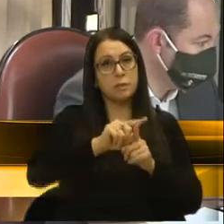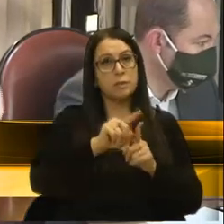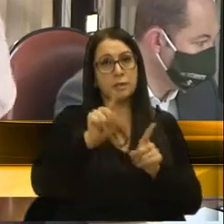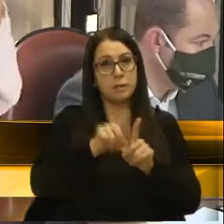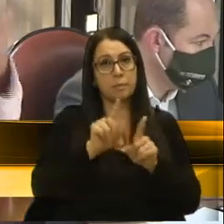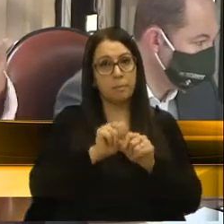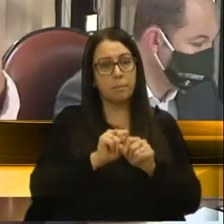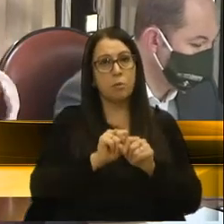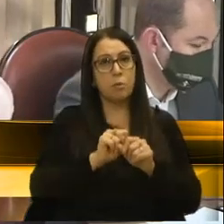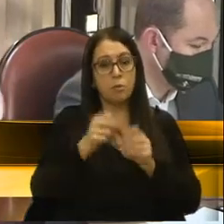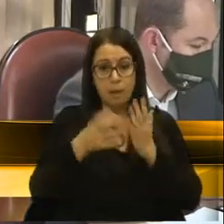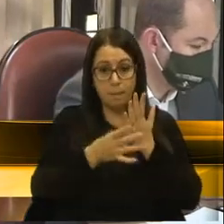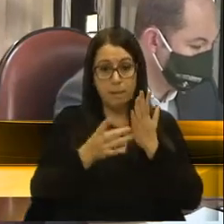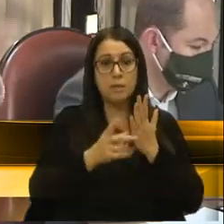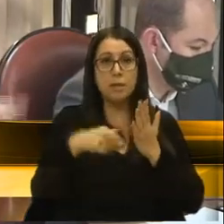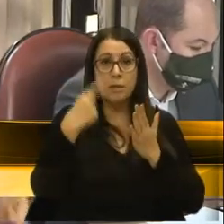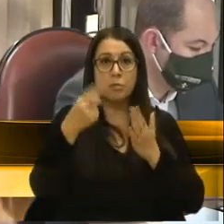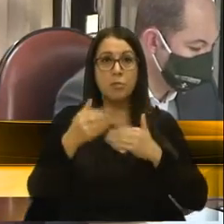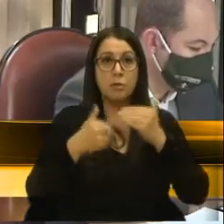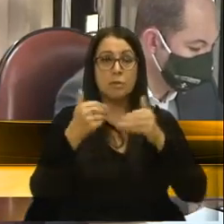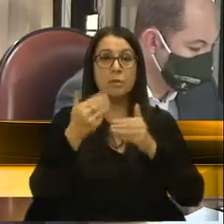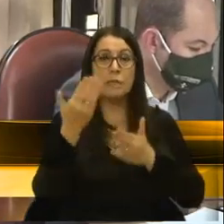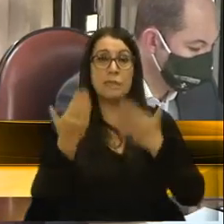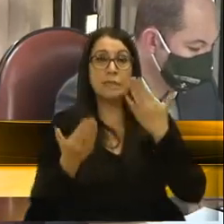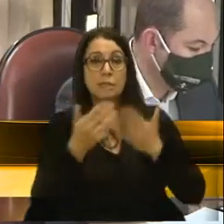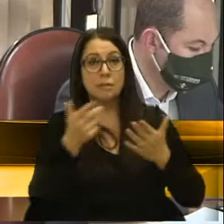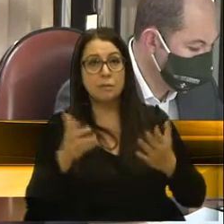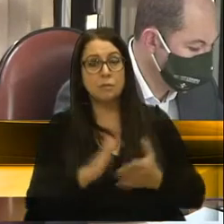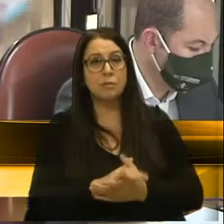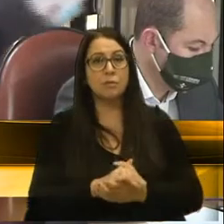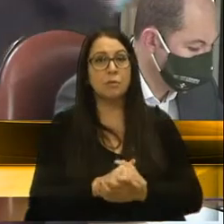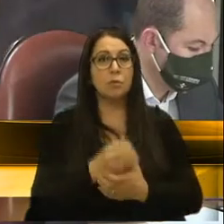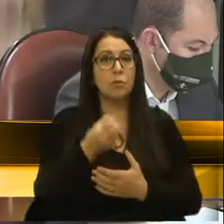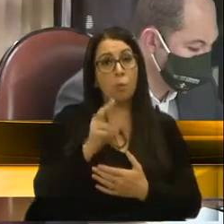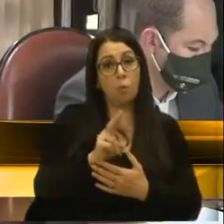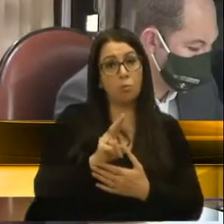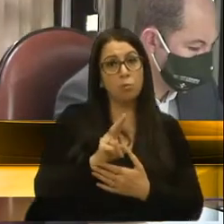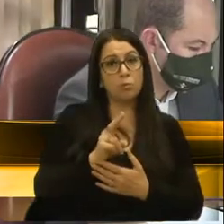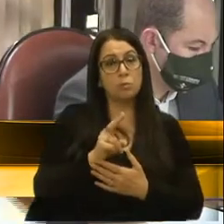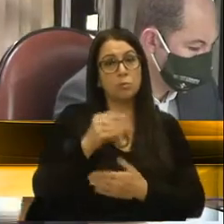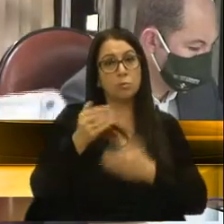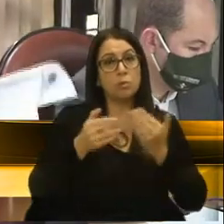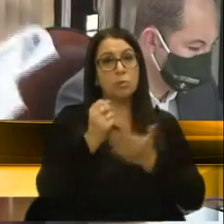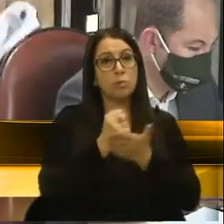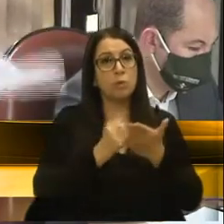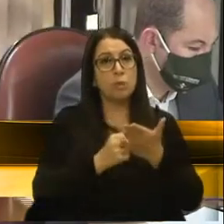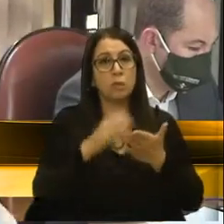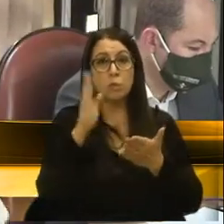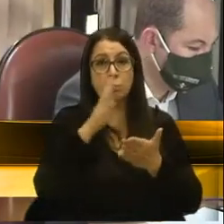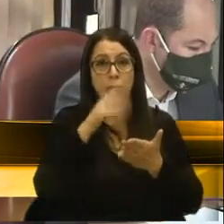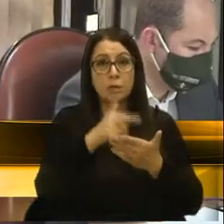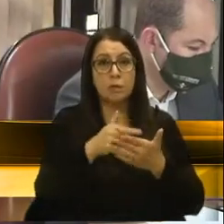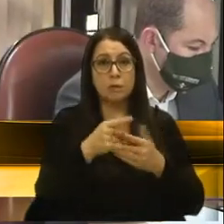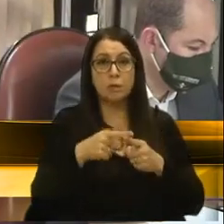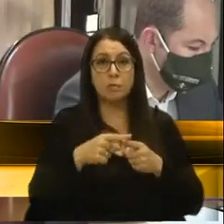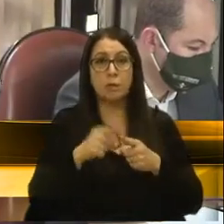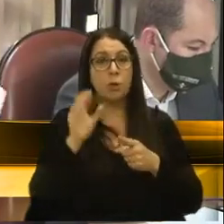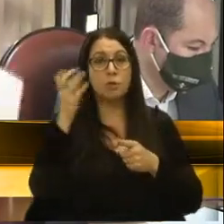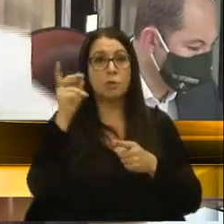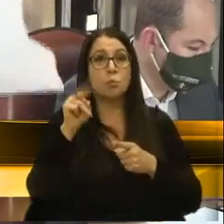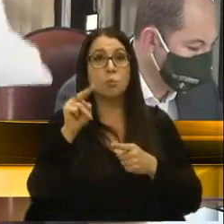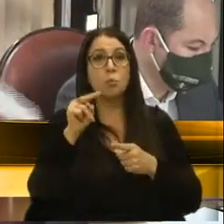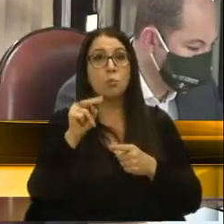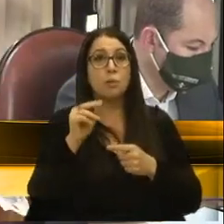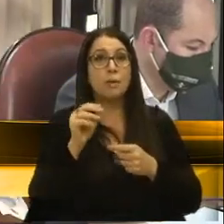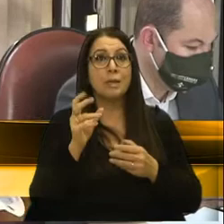pode se habilitar num processo licitatório. Ou num processo para um contrato emergencial. Mas acontece que ela nunca se